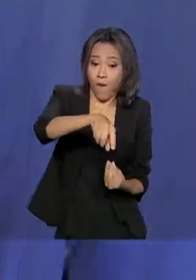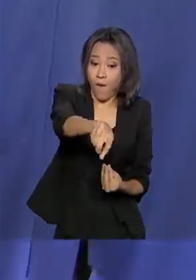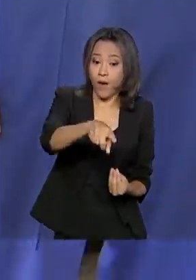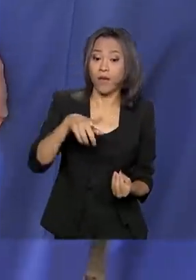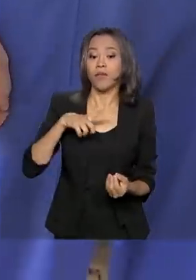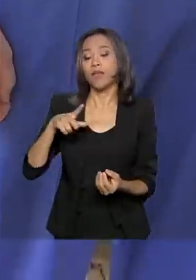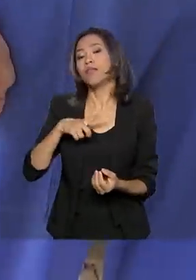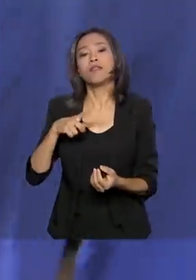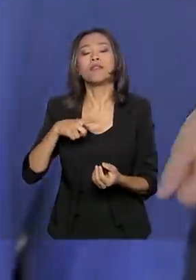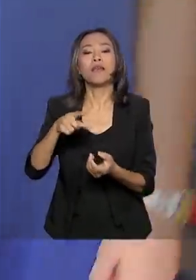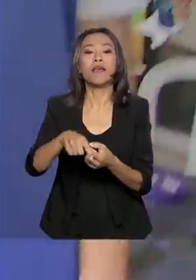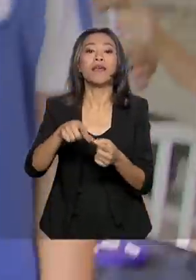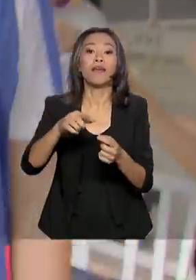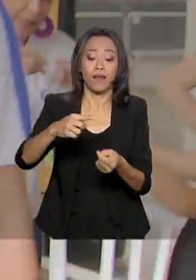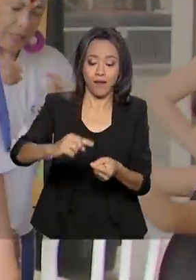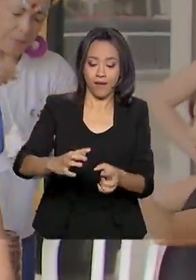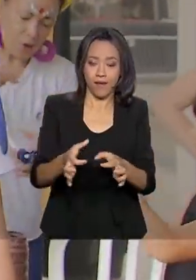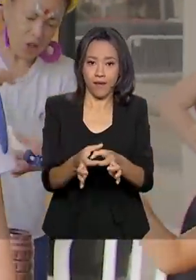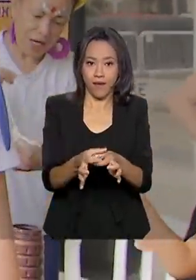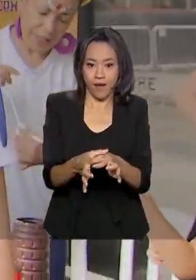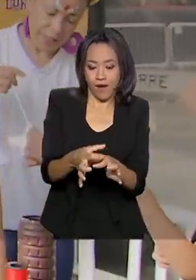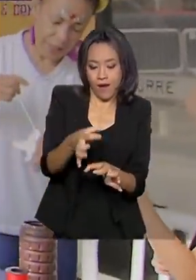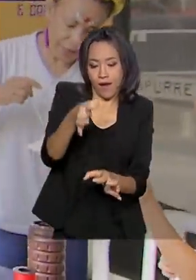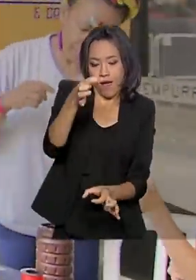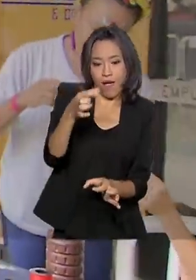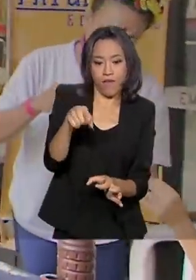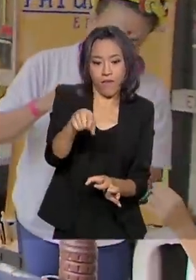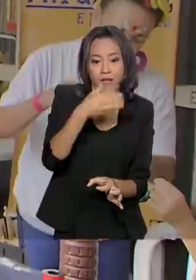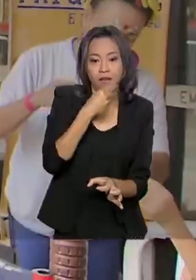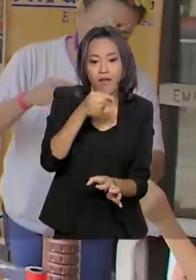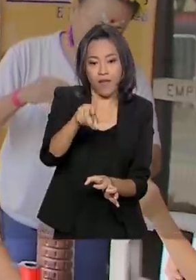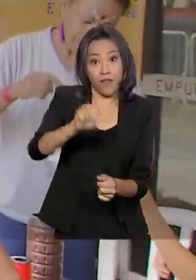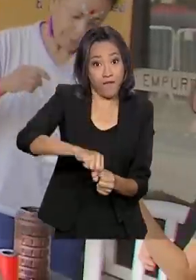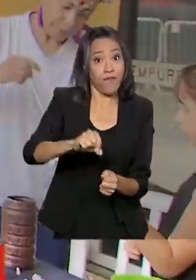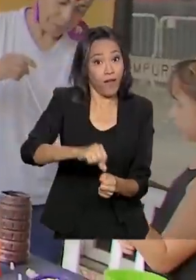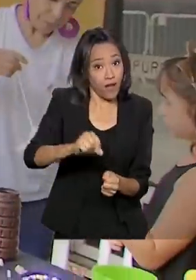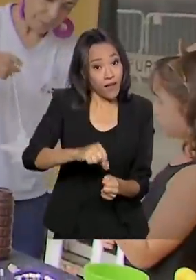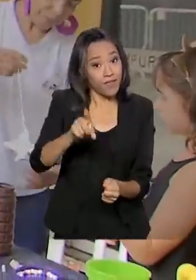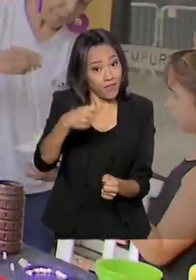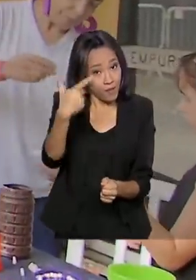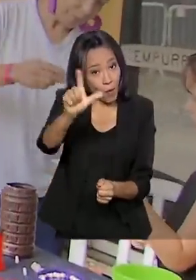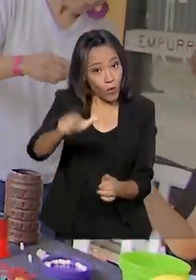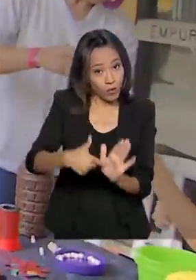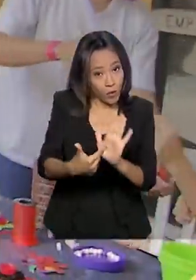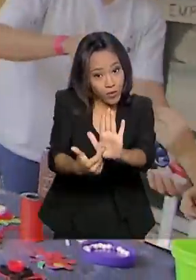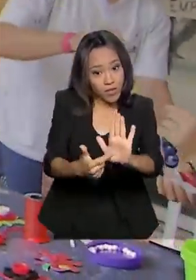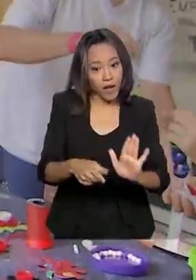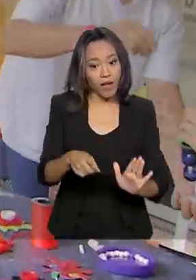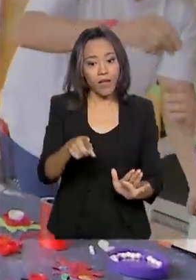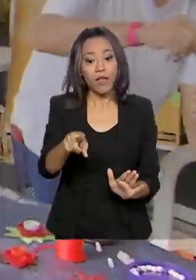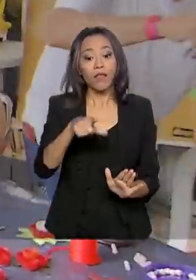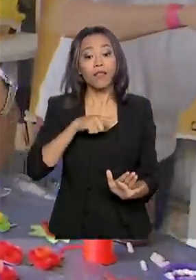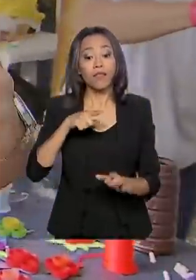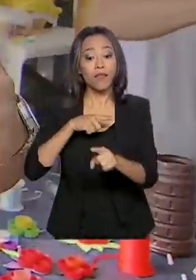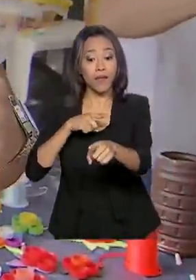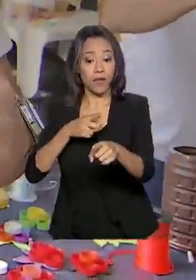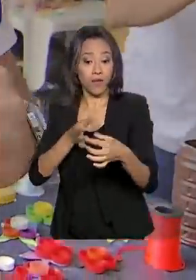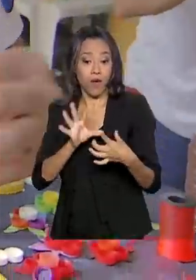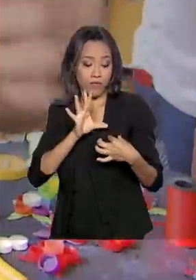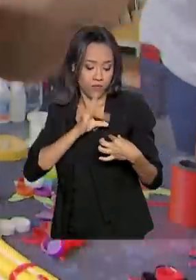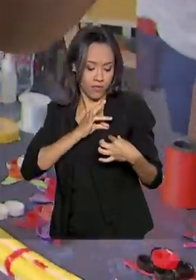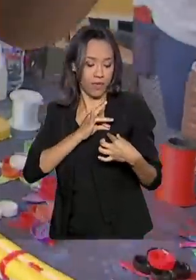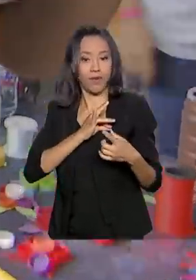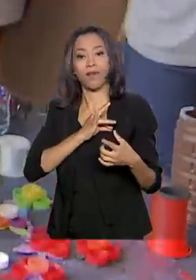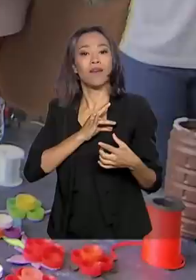garrafa PET. O Lucas, que faz esses adereços, tem mais exemplos para a gente, não é isso, Lucas? Aqui eu tenho um broche, que é feito com tampinhas de